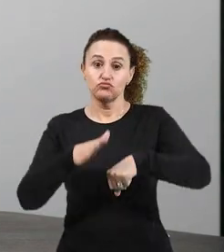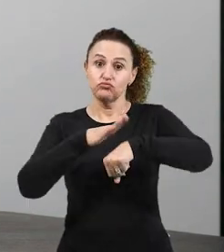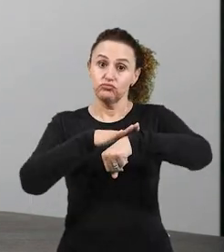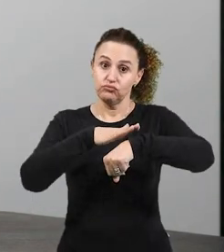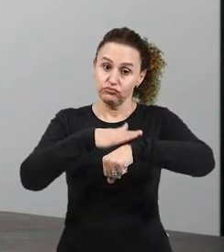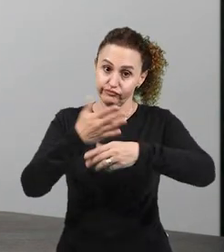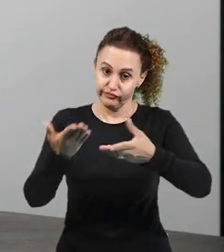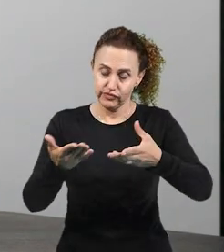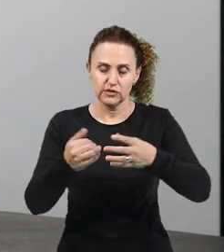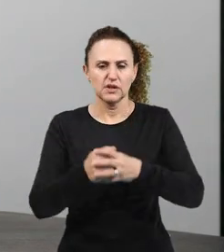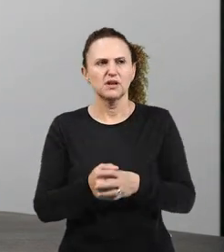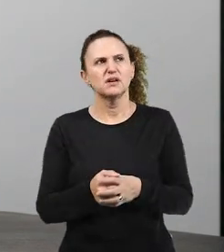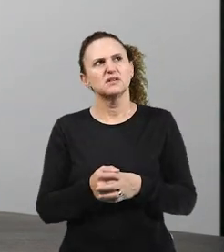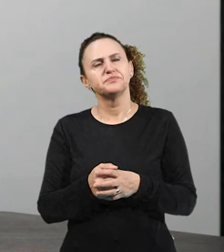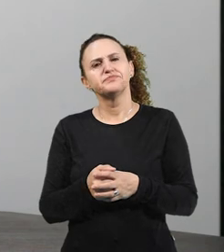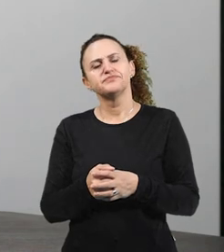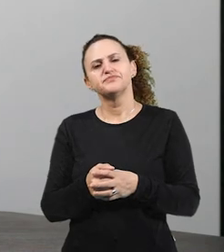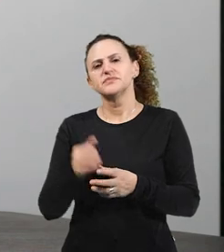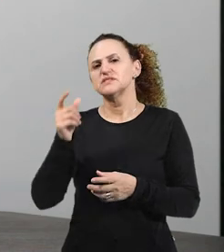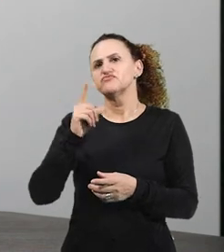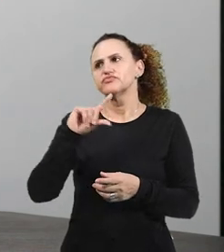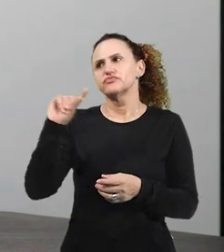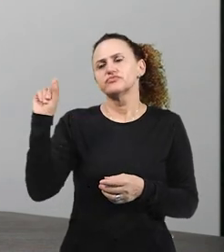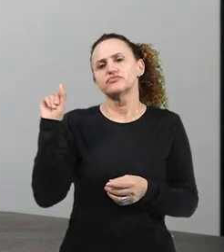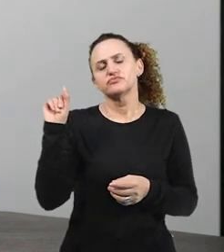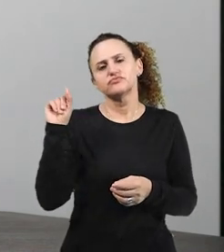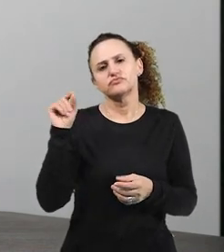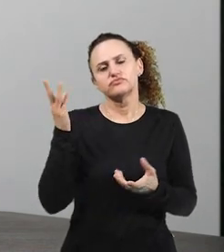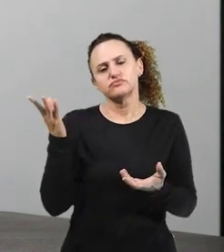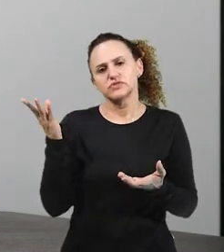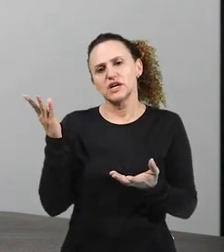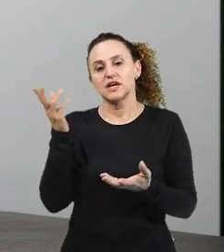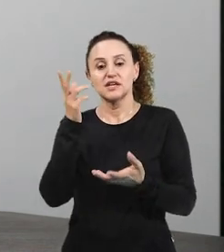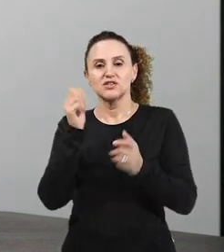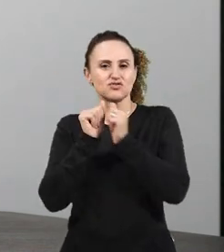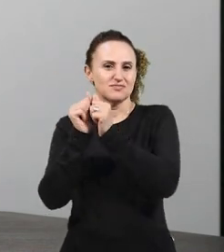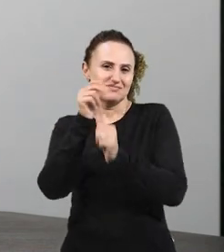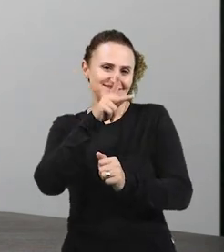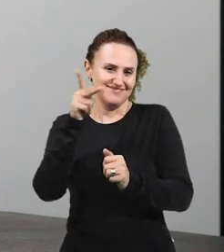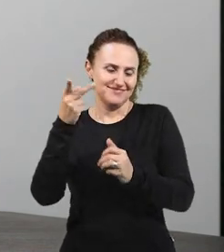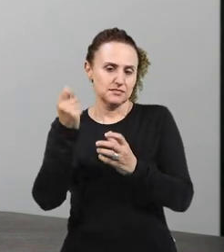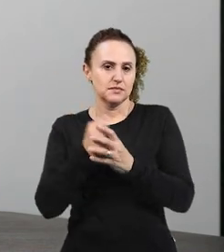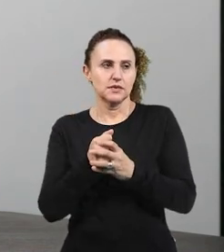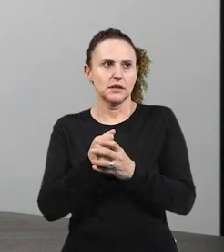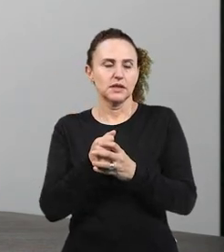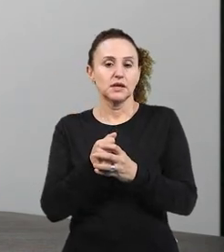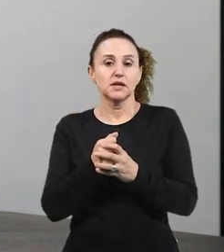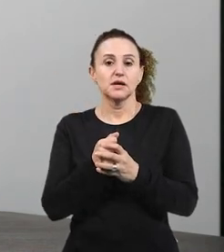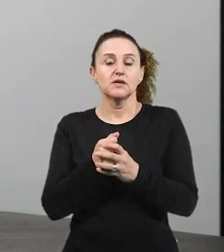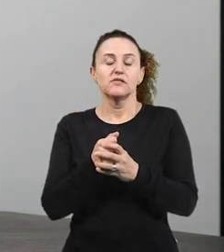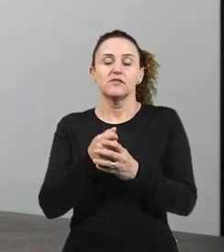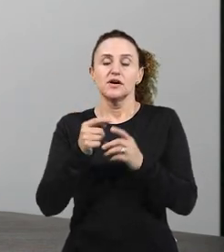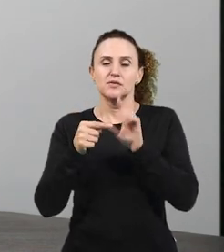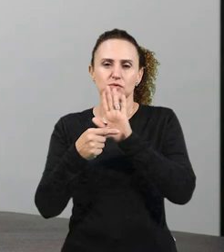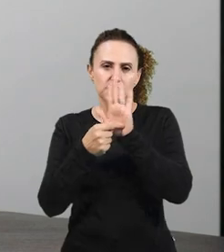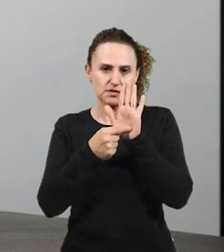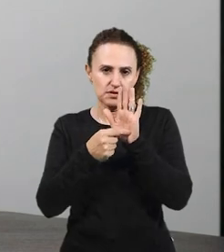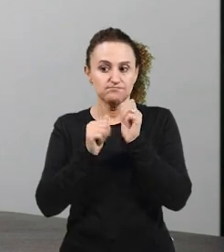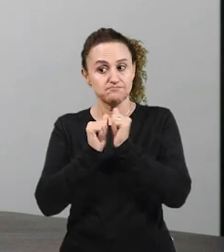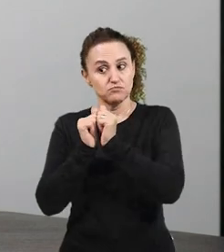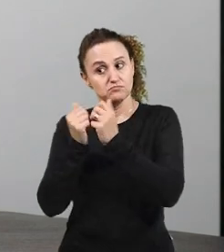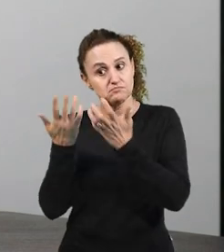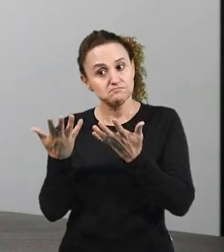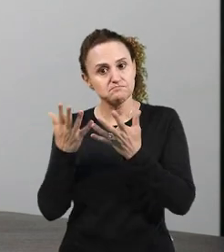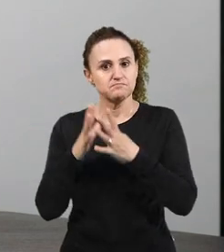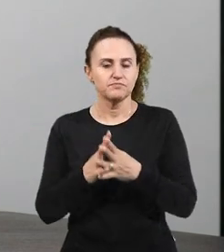tempo, ah, saí com a professora, vai indicar companhia, então,